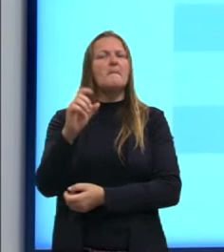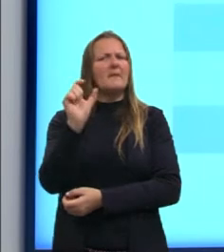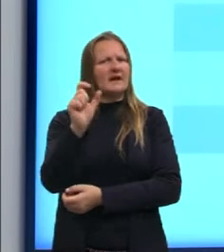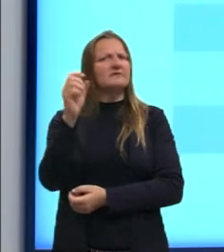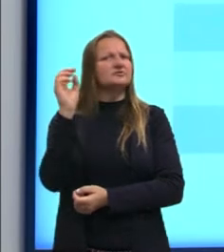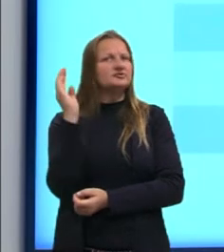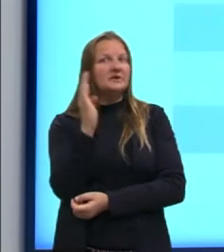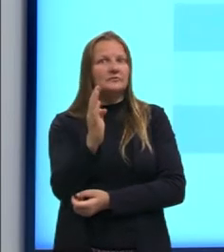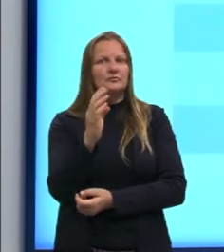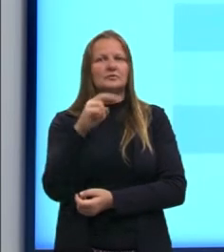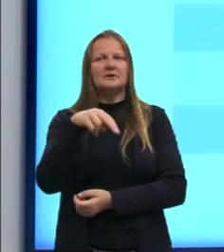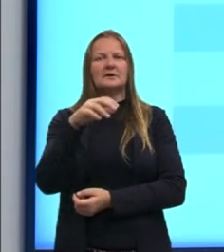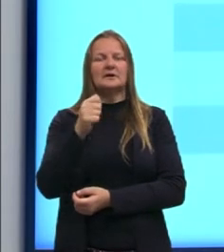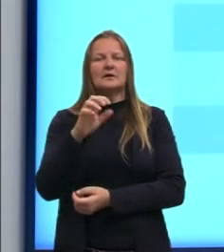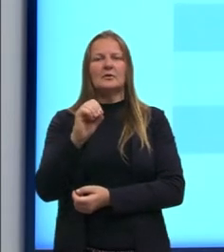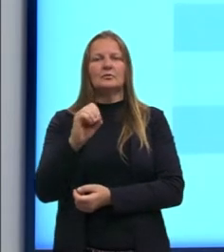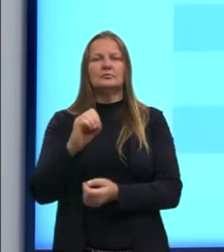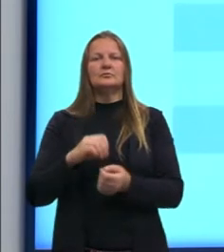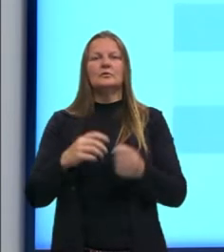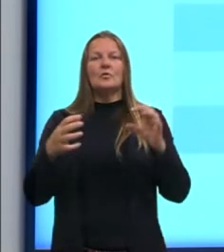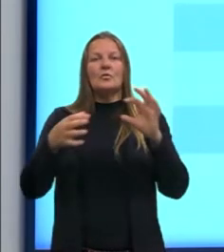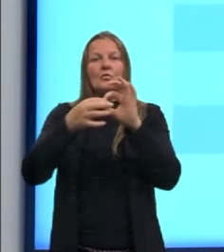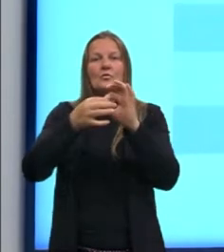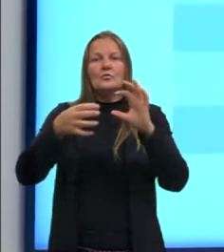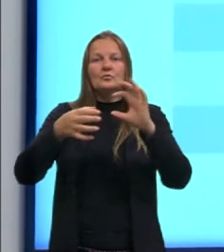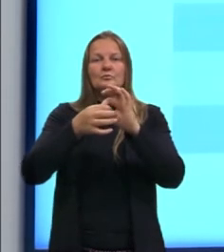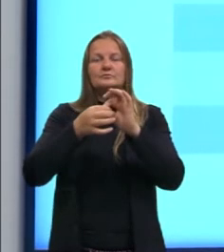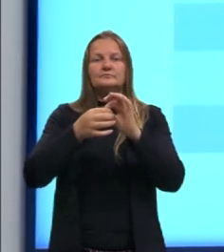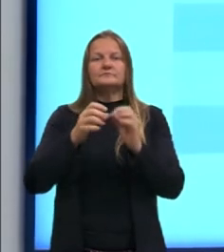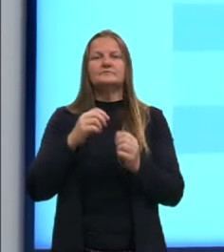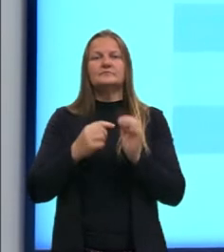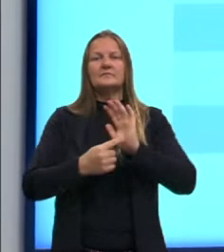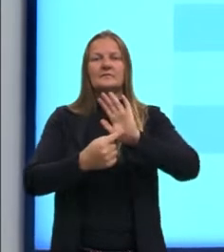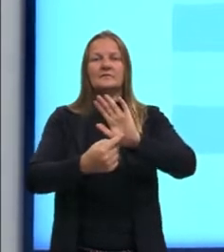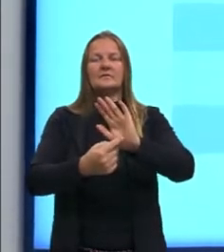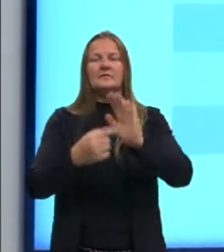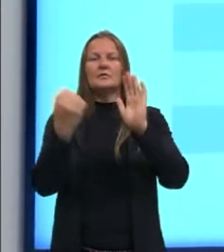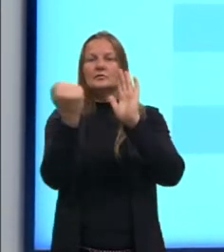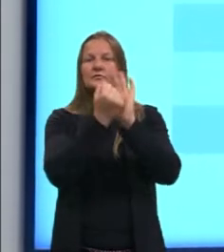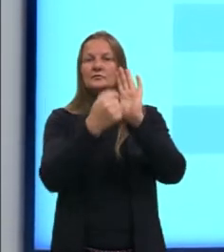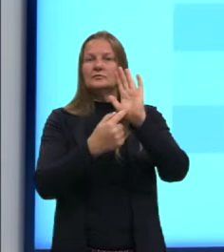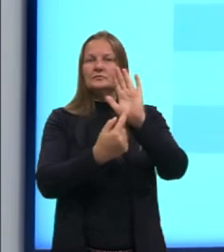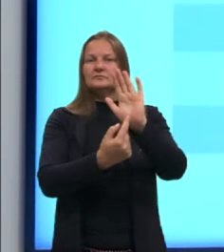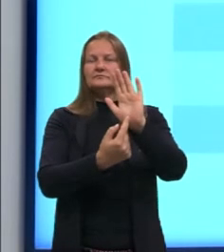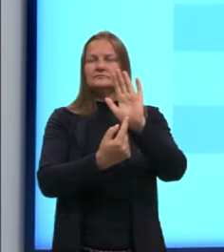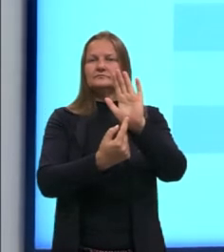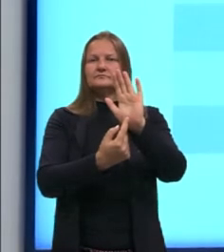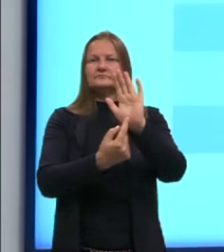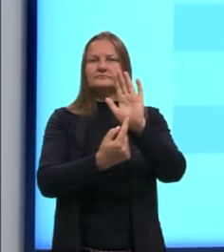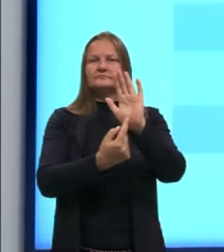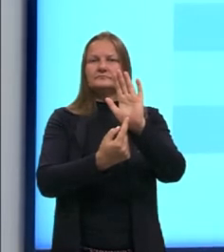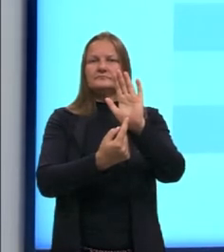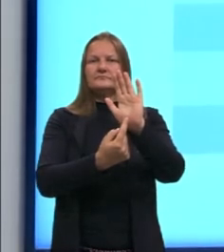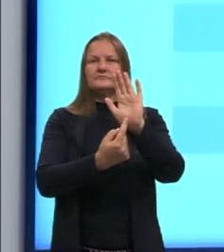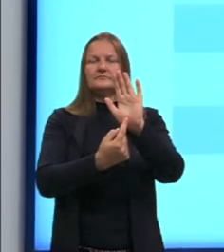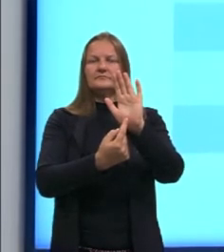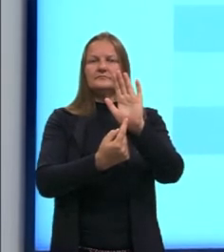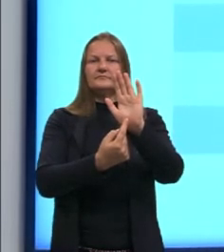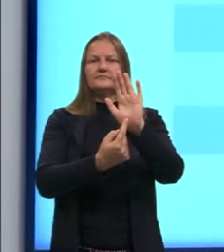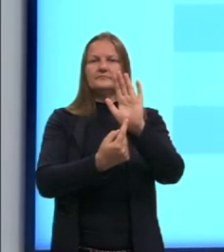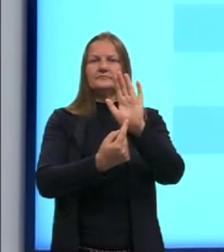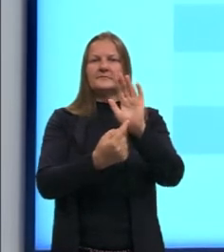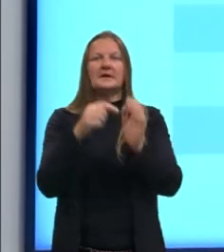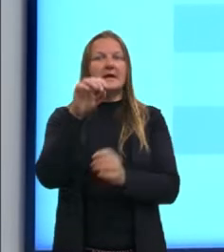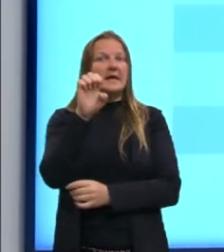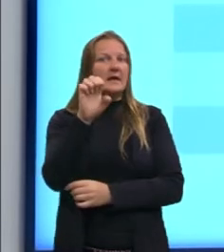palavrinha não. A conjunção, ela também recebe um símbolo. A conjunção e a disjunção, que é o E,